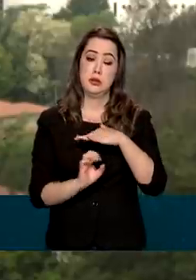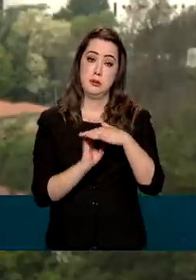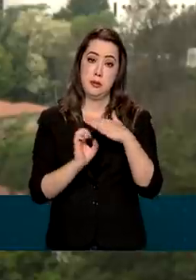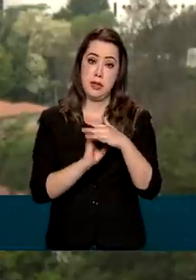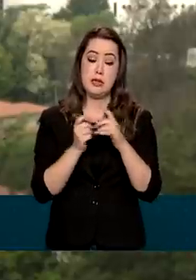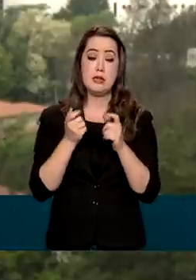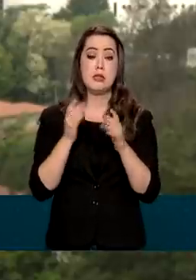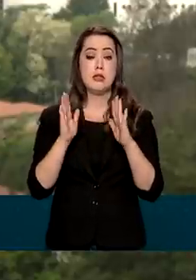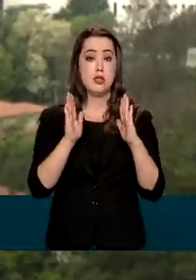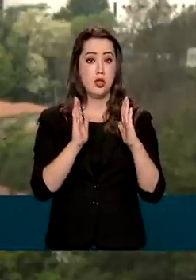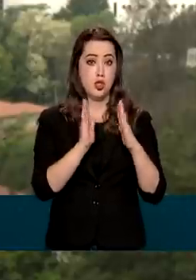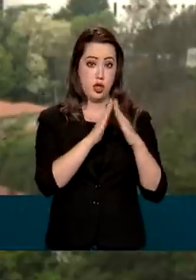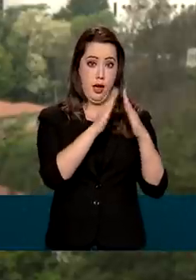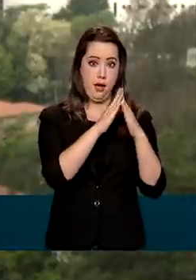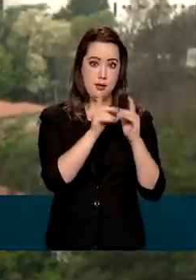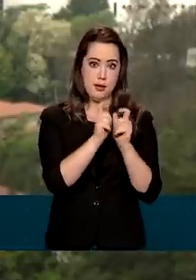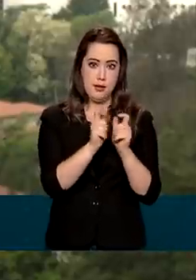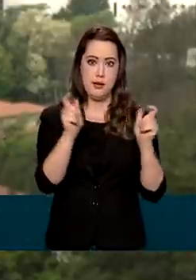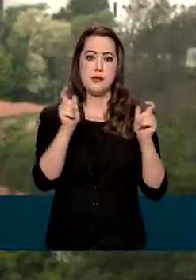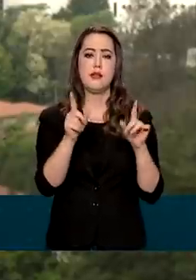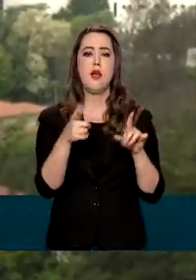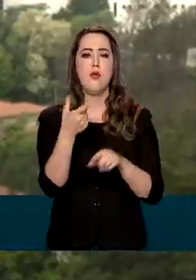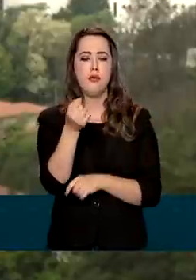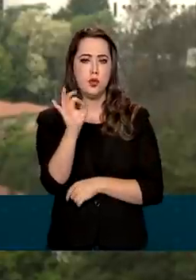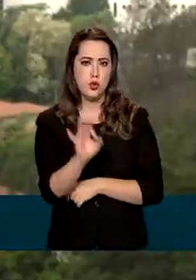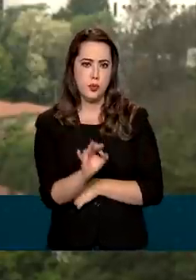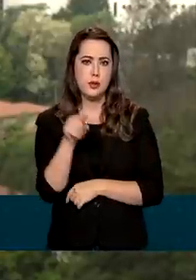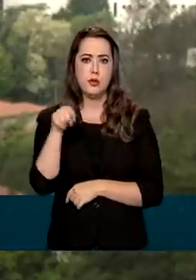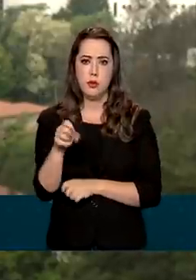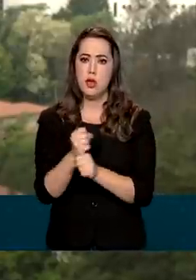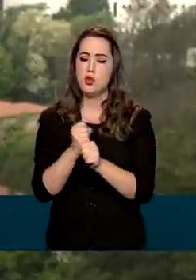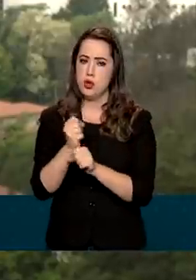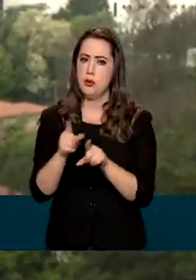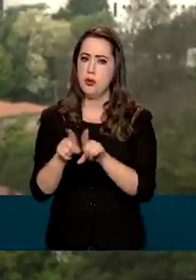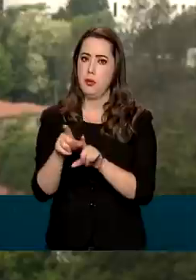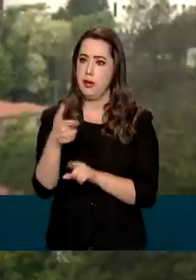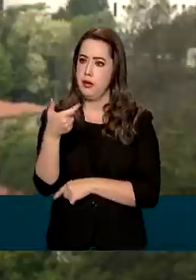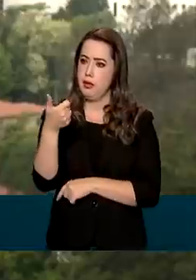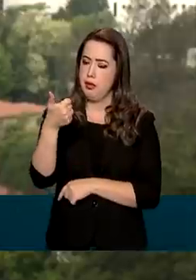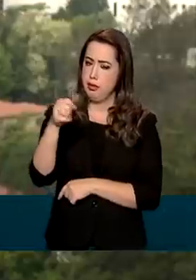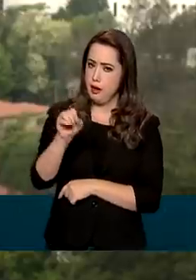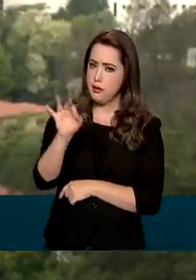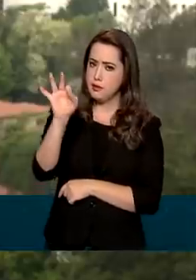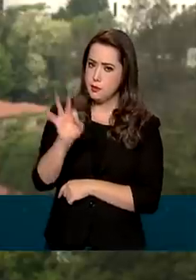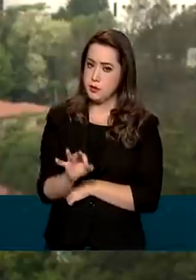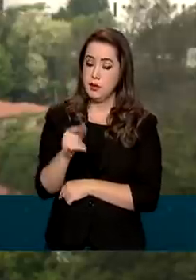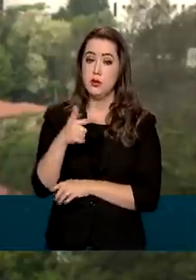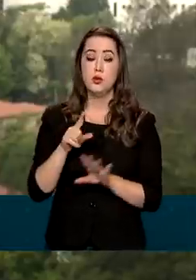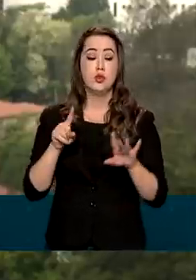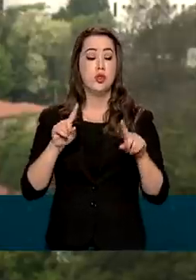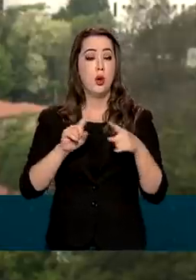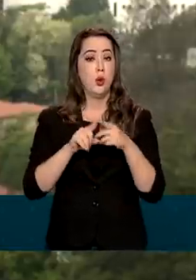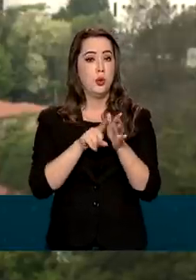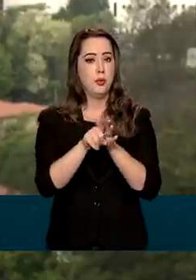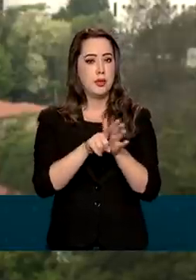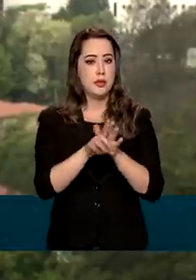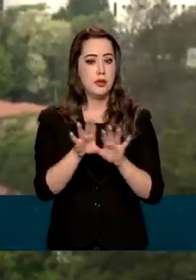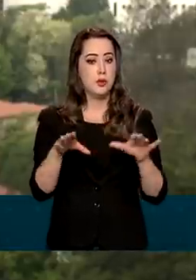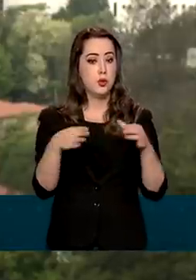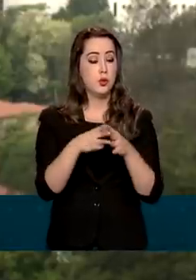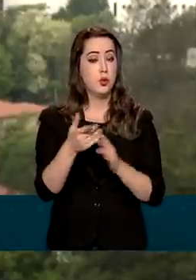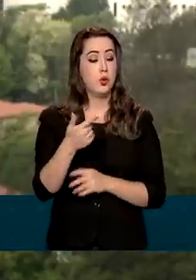% no ano passado e deve expandir 10% a mais este ano. Segundo o levantamento do setor, o índice de